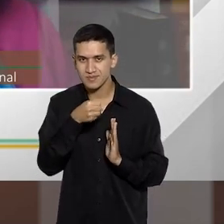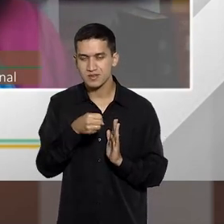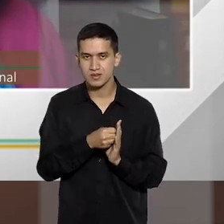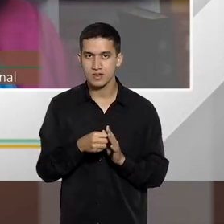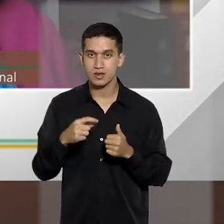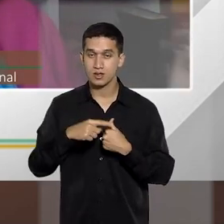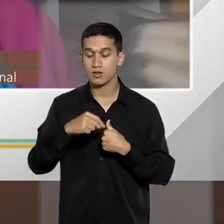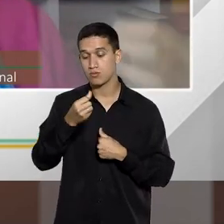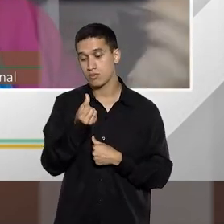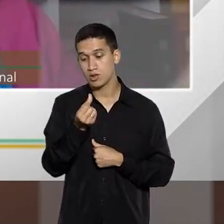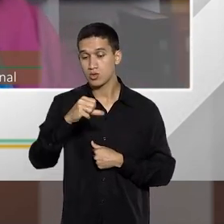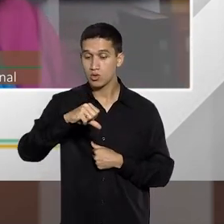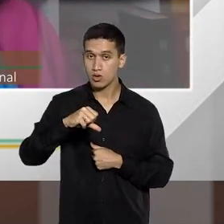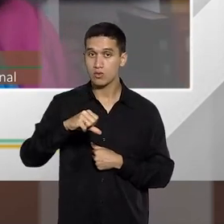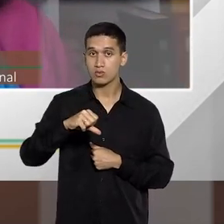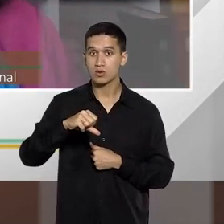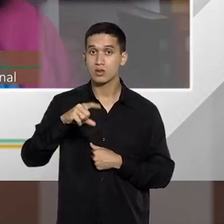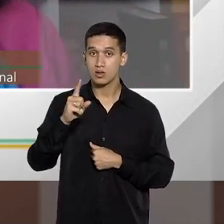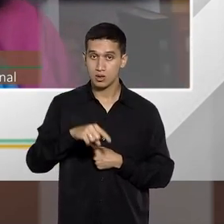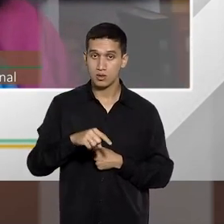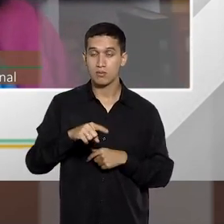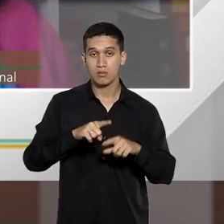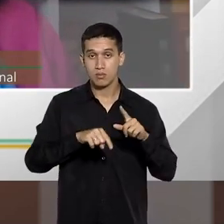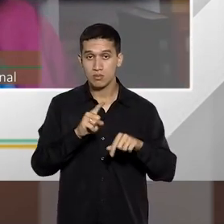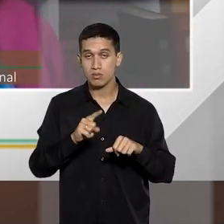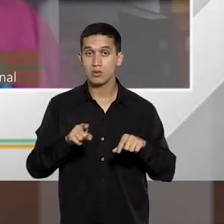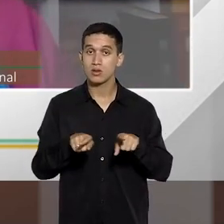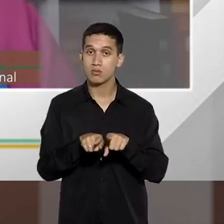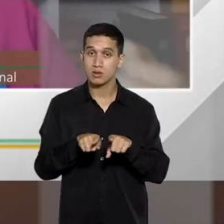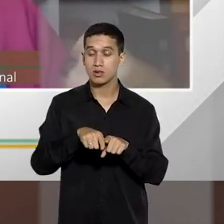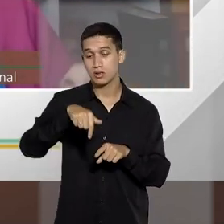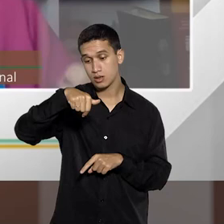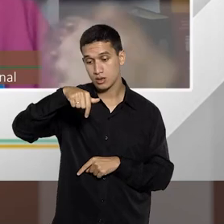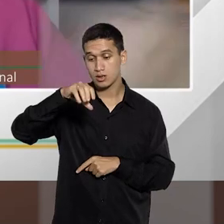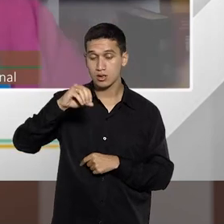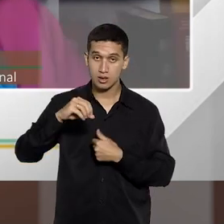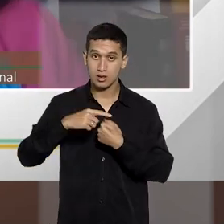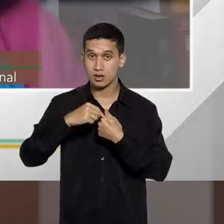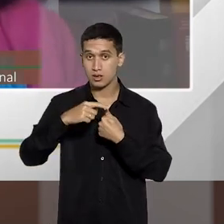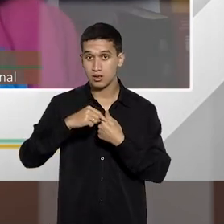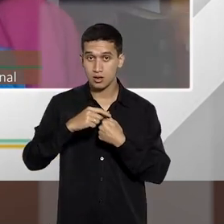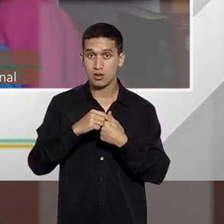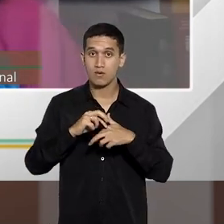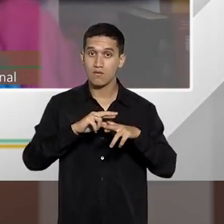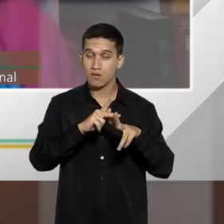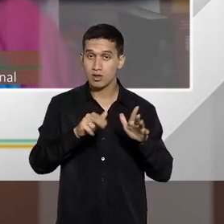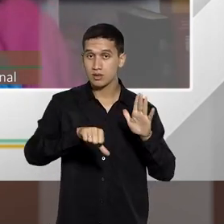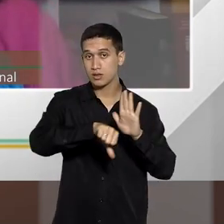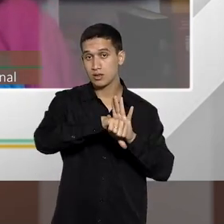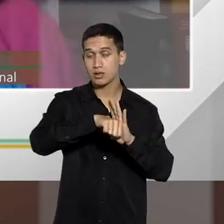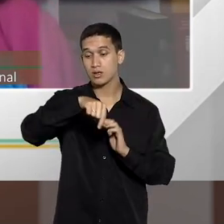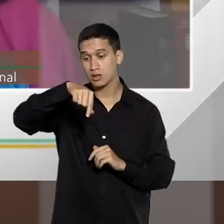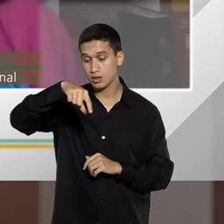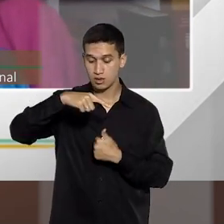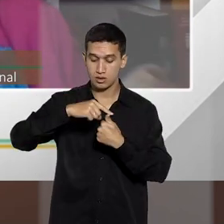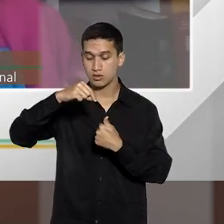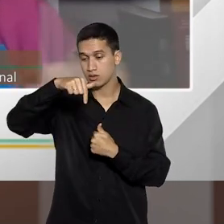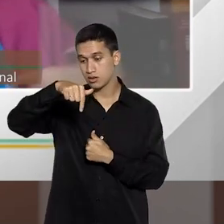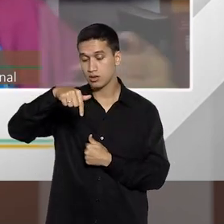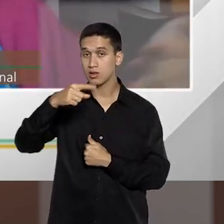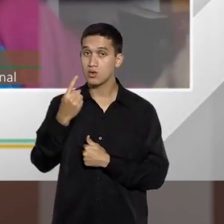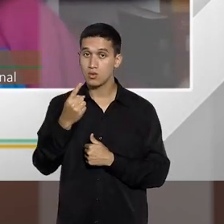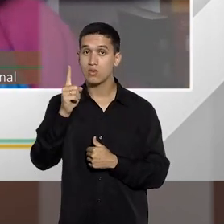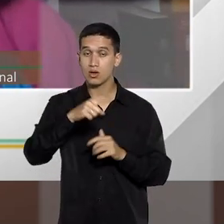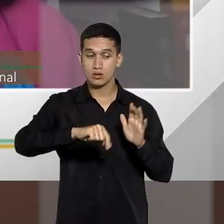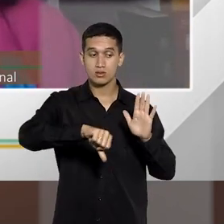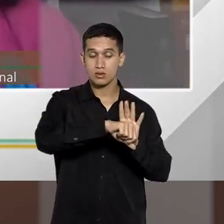o concurso material, no artigo 70, o concurso formal de crimes e no artigo 71, o crime continuado. Então, o